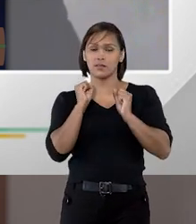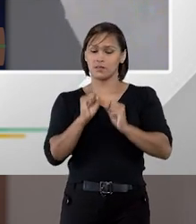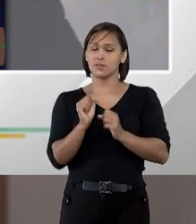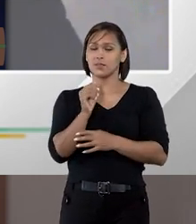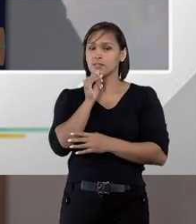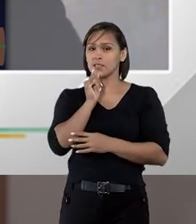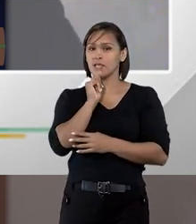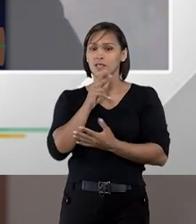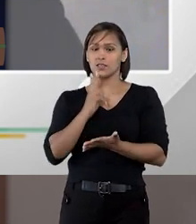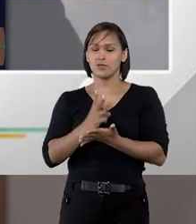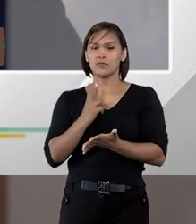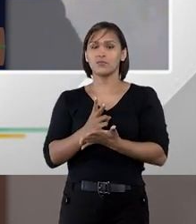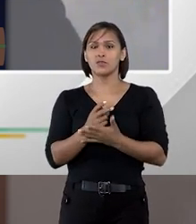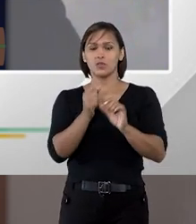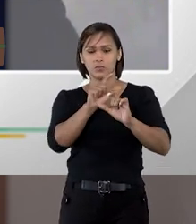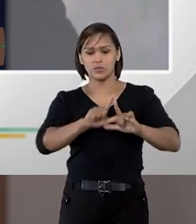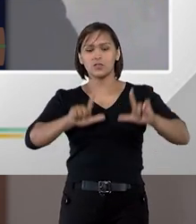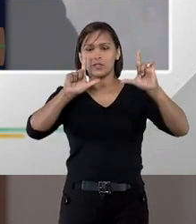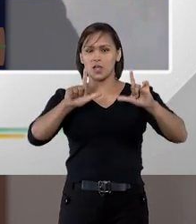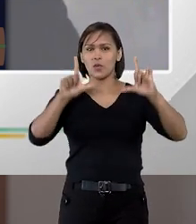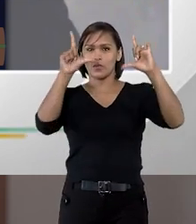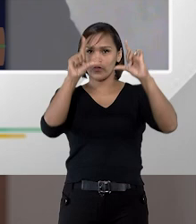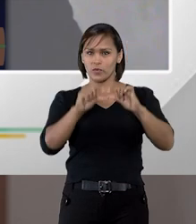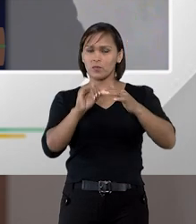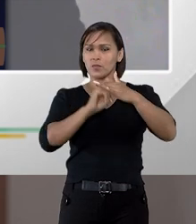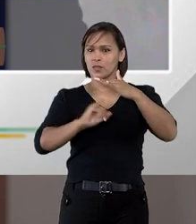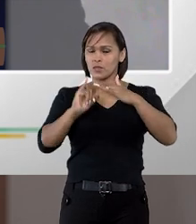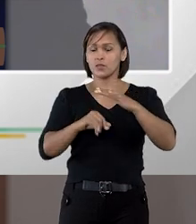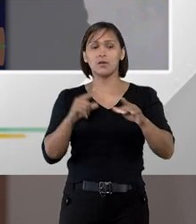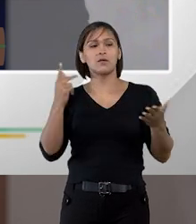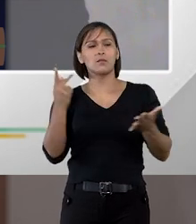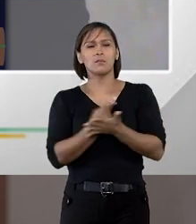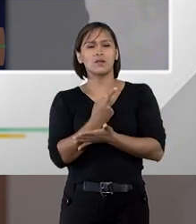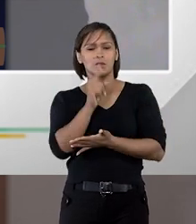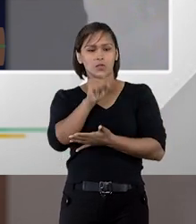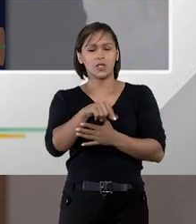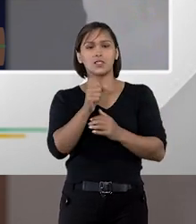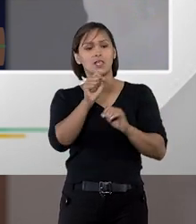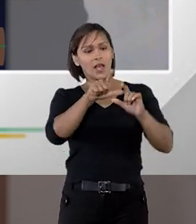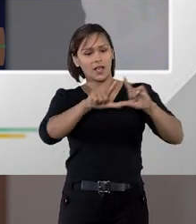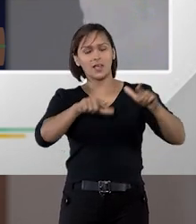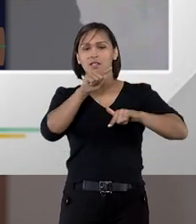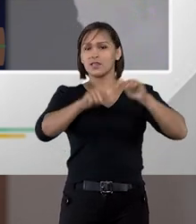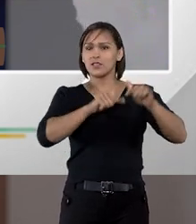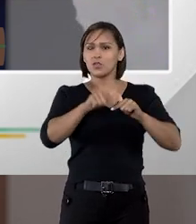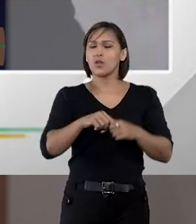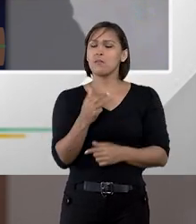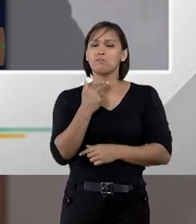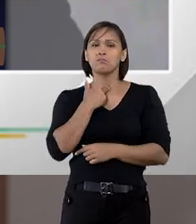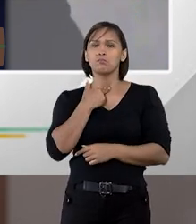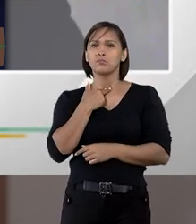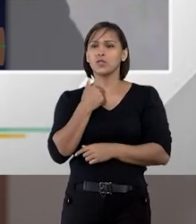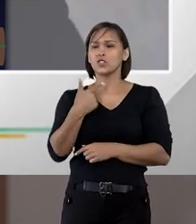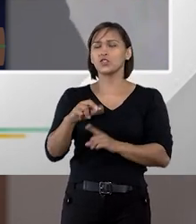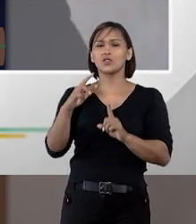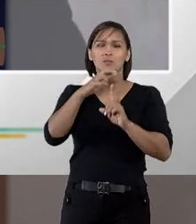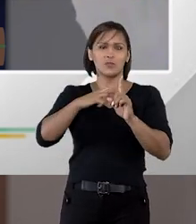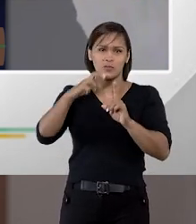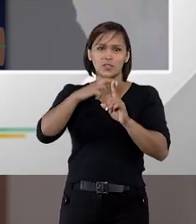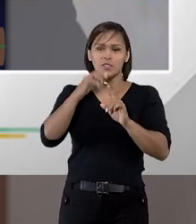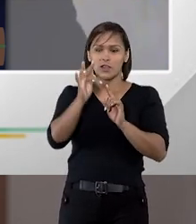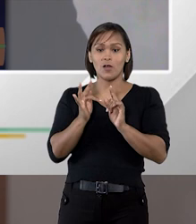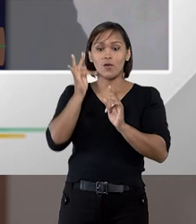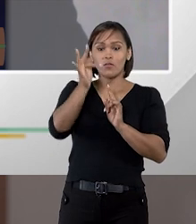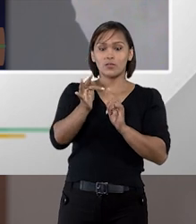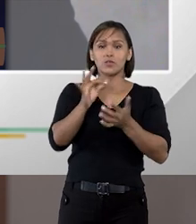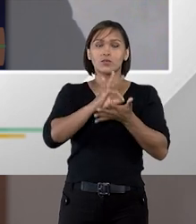for ainda colocado em alguns entes menores, mas o fato é que aquele que atuou como pregoeiro não poderá atuar, por exemplo, como fiscal